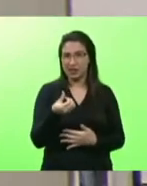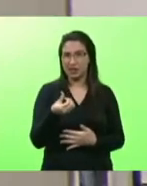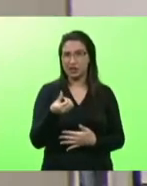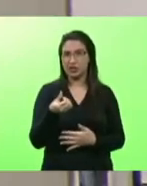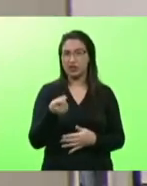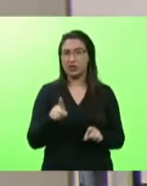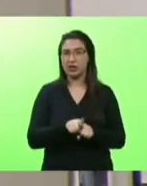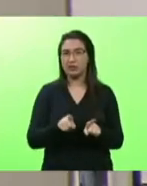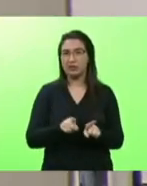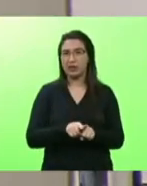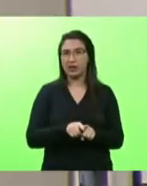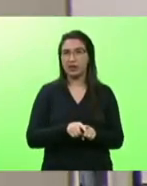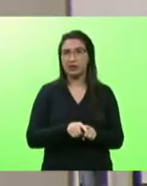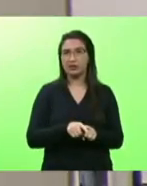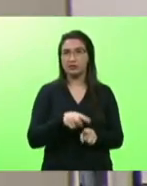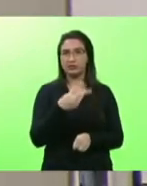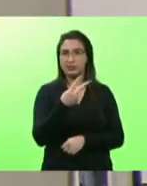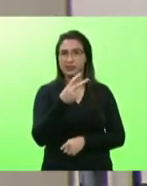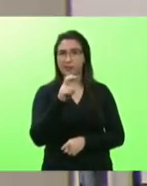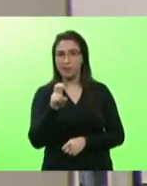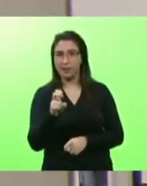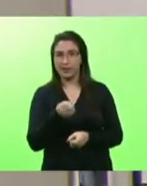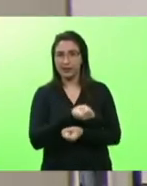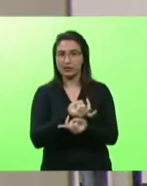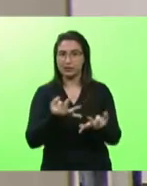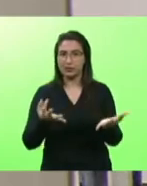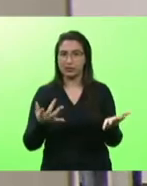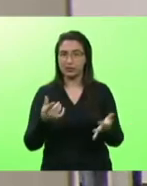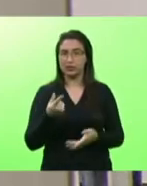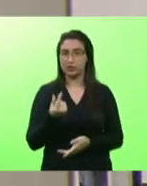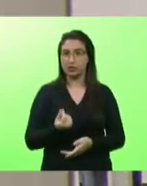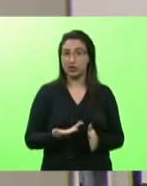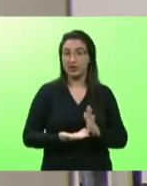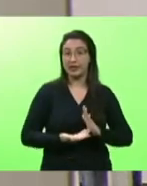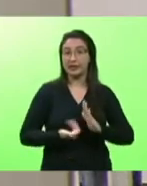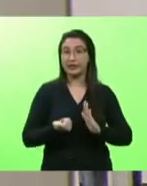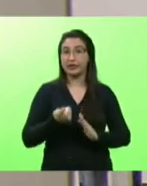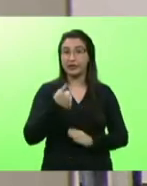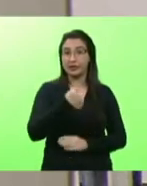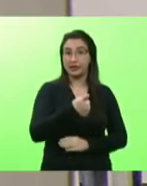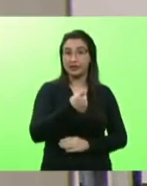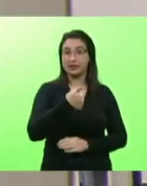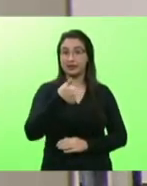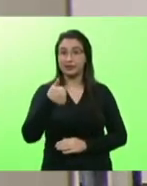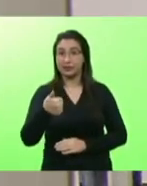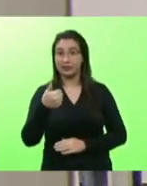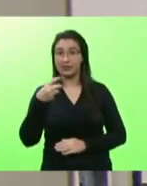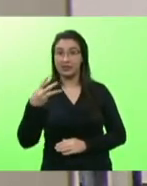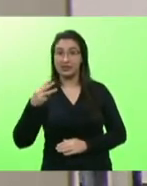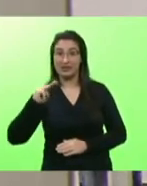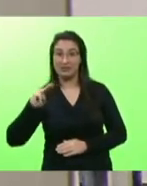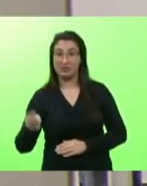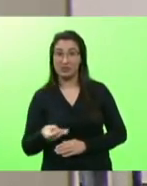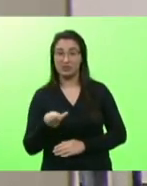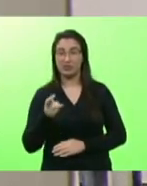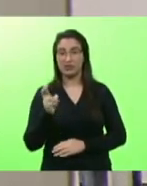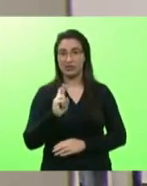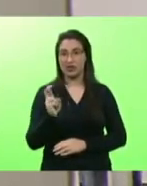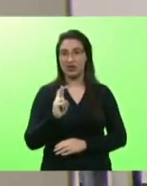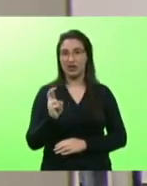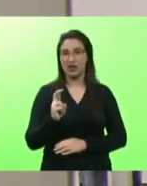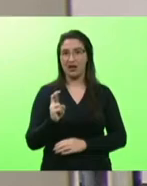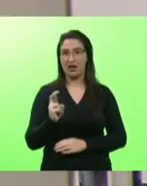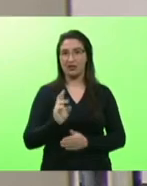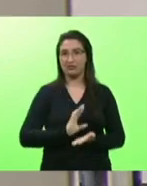redistribuição retira 113 milhões do seu orçamento ou seja da sua competência